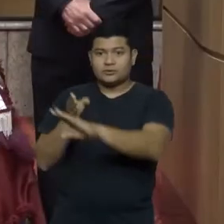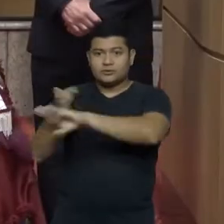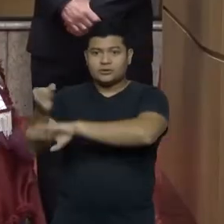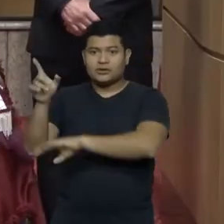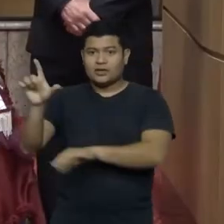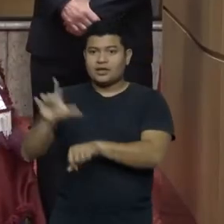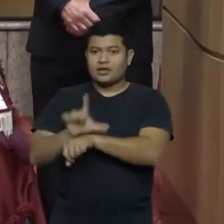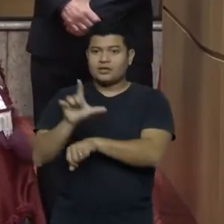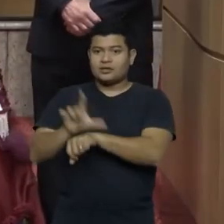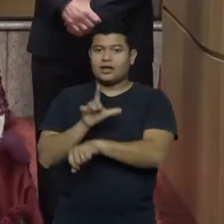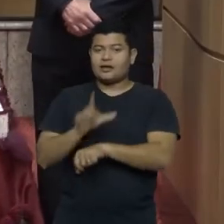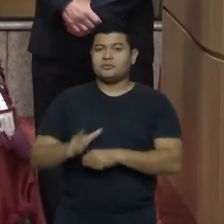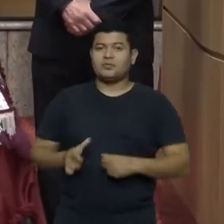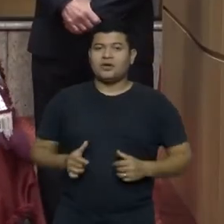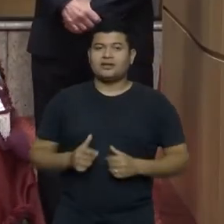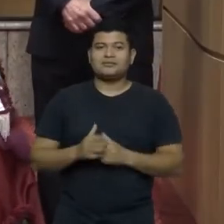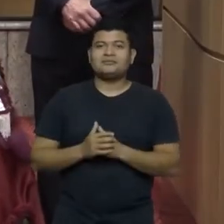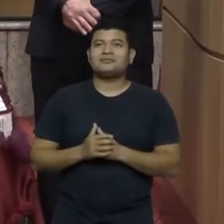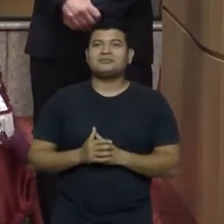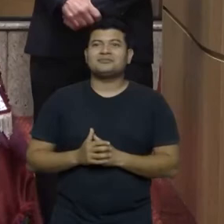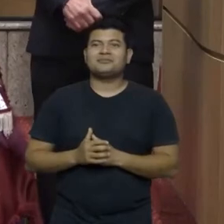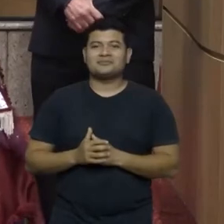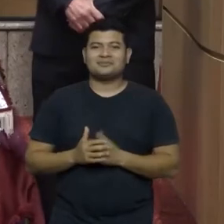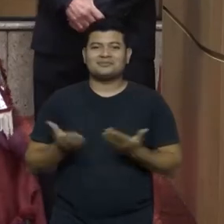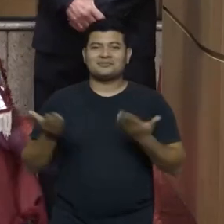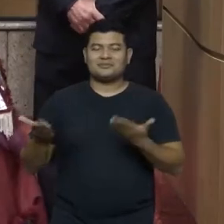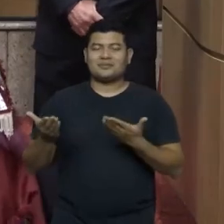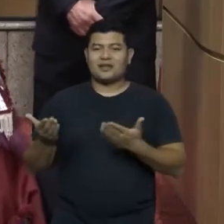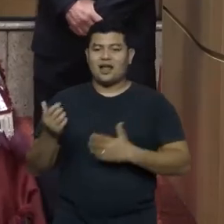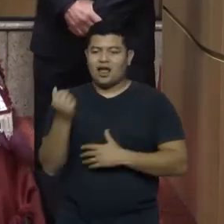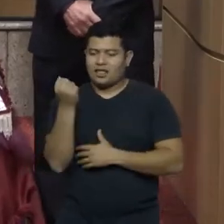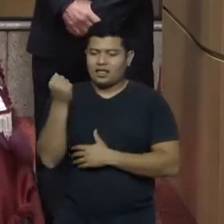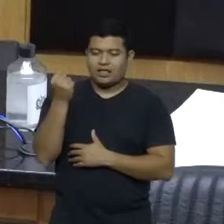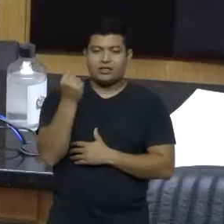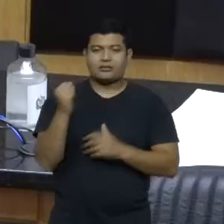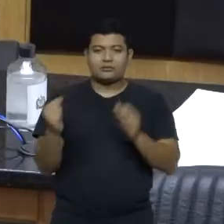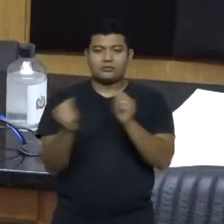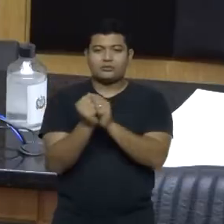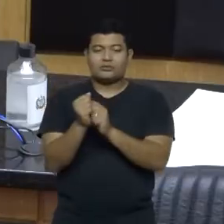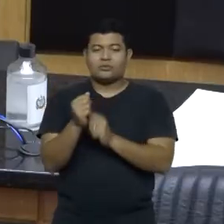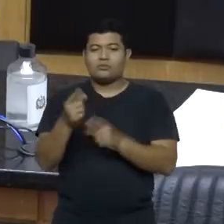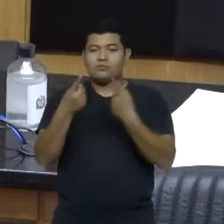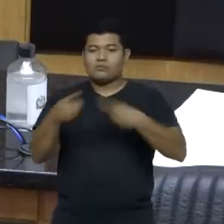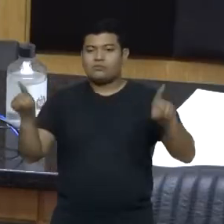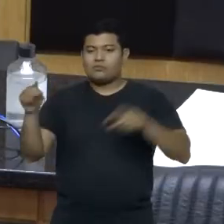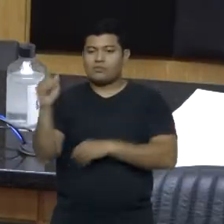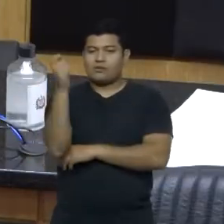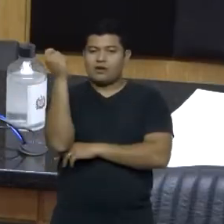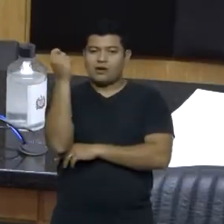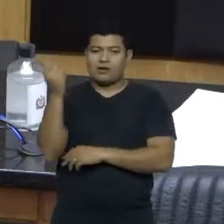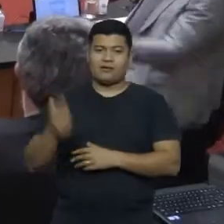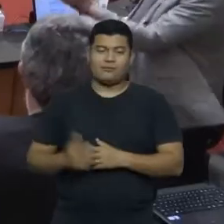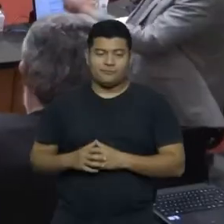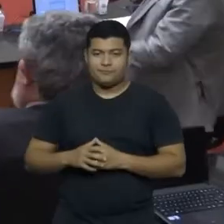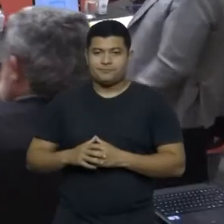para dançar com as meninas um pouquinho lá, com a música gaúcha. Valeu? Parabéns a todos vocês aí. Contem conosco. Um abraço.